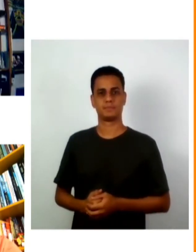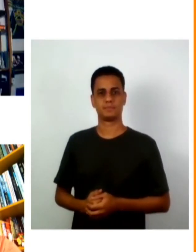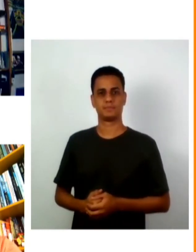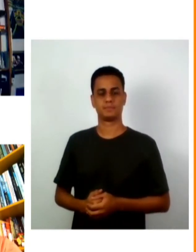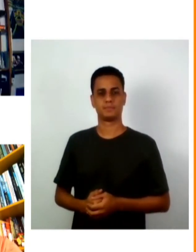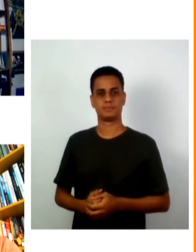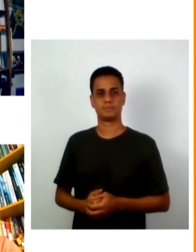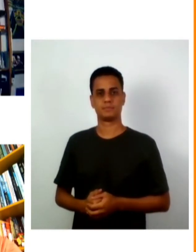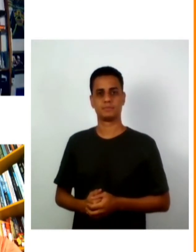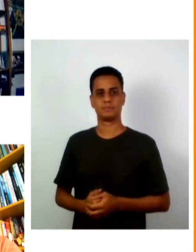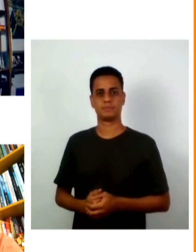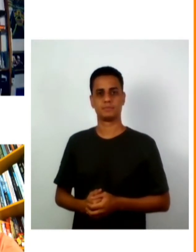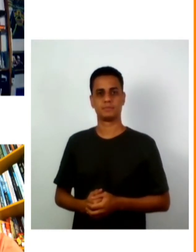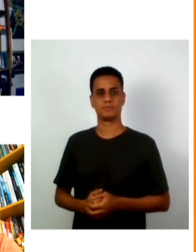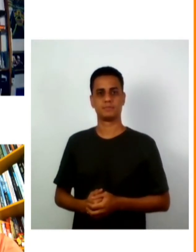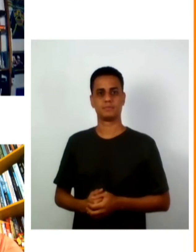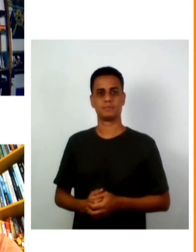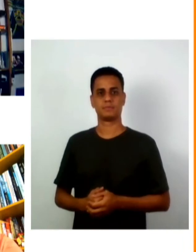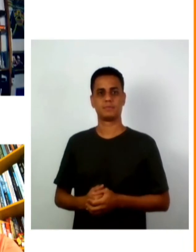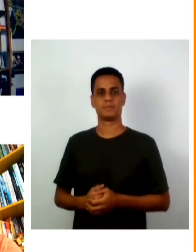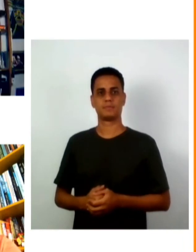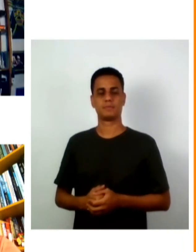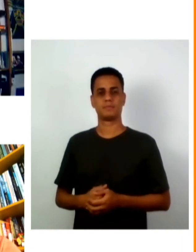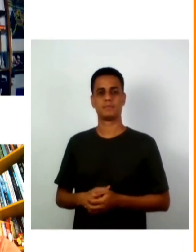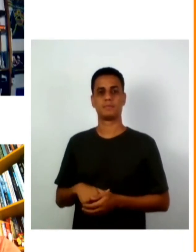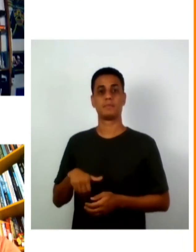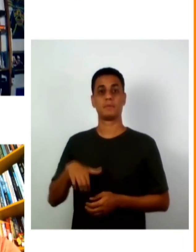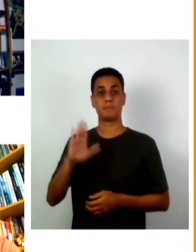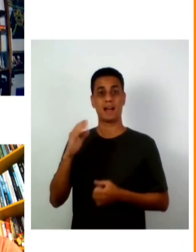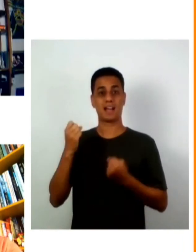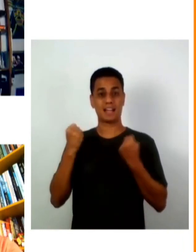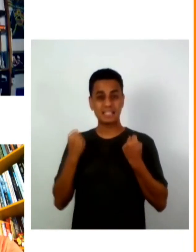e mesmo nós temos o agravante ou